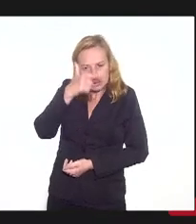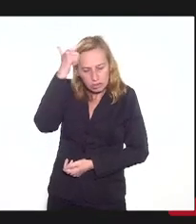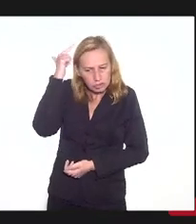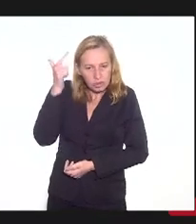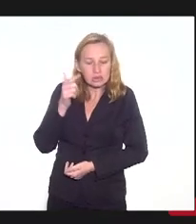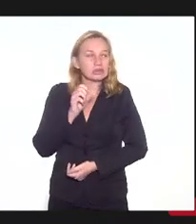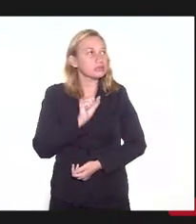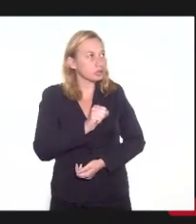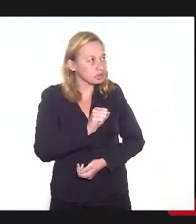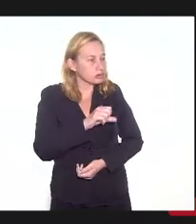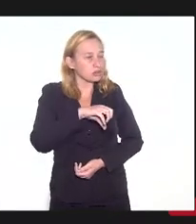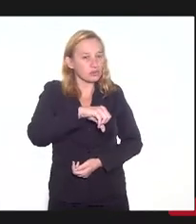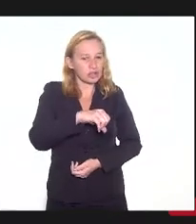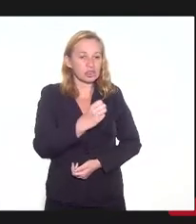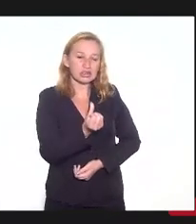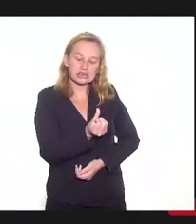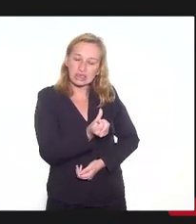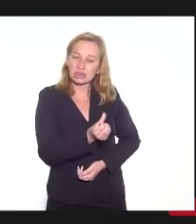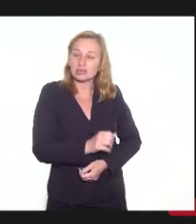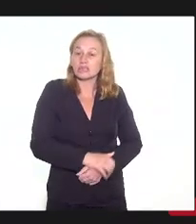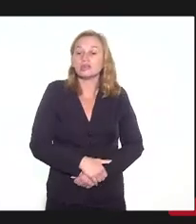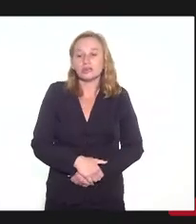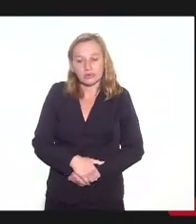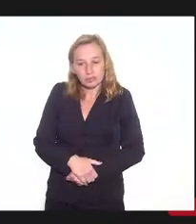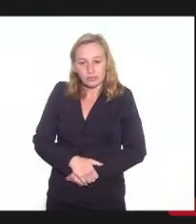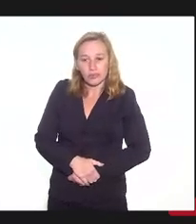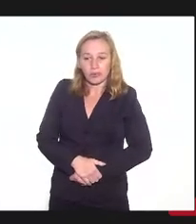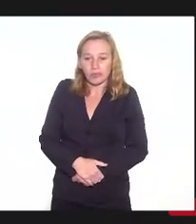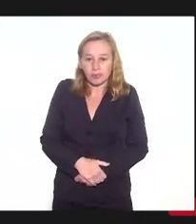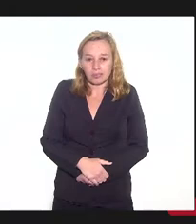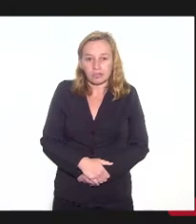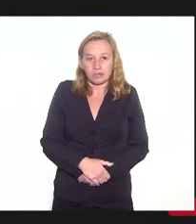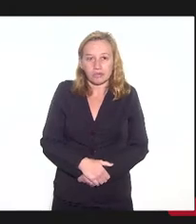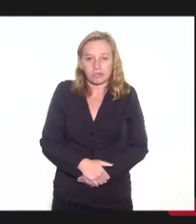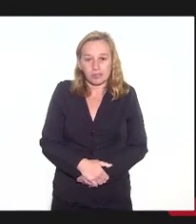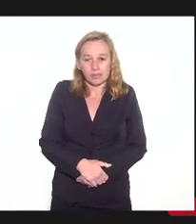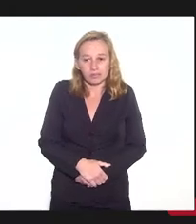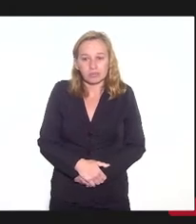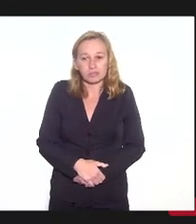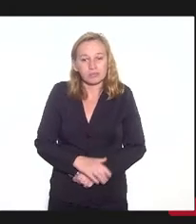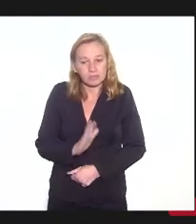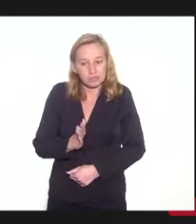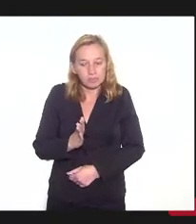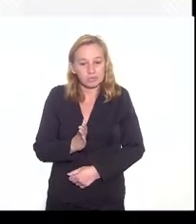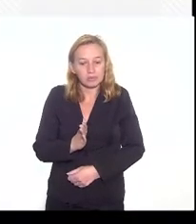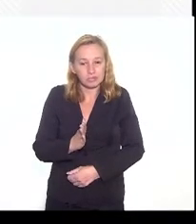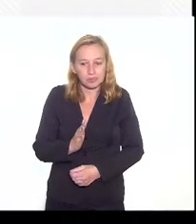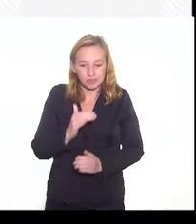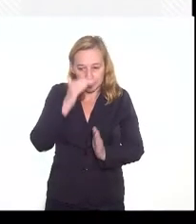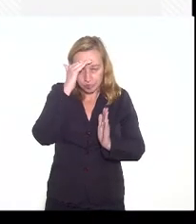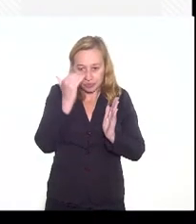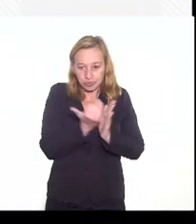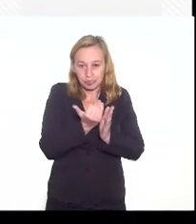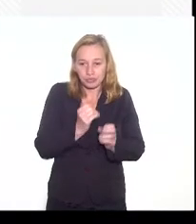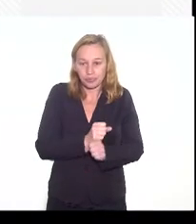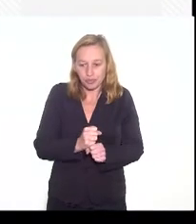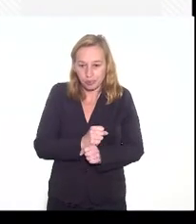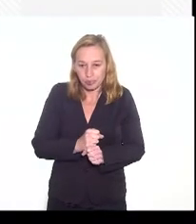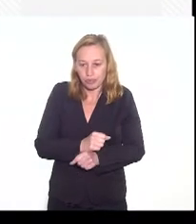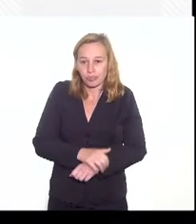96. Já acabou. 96 que já está cumprido há muitos anos aqui o caso do Rio.